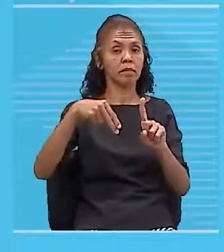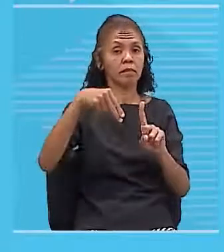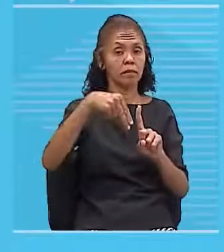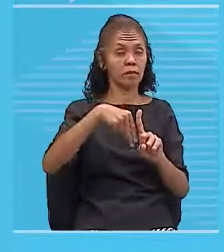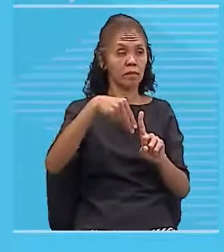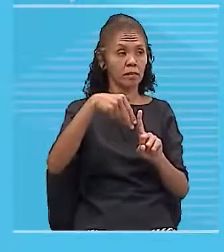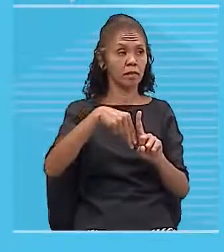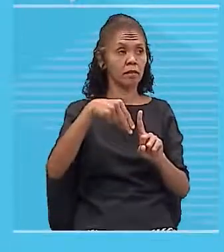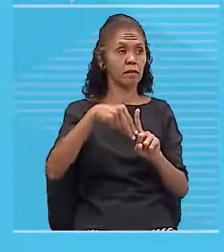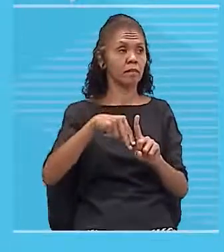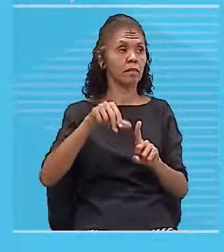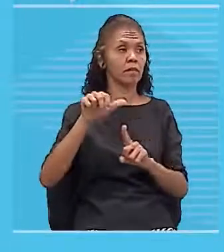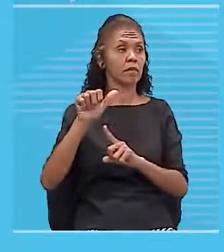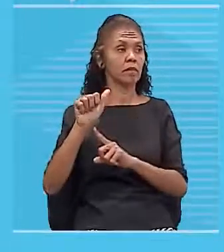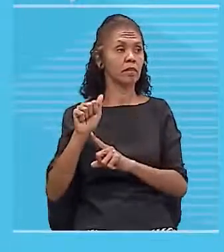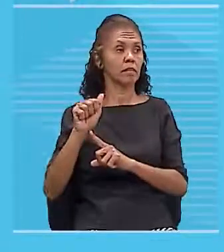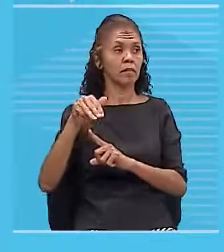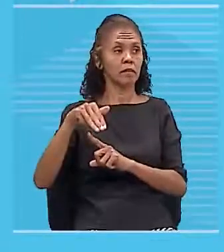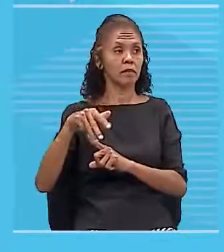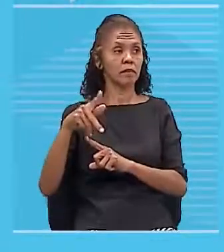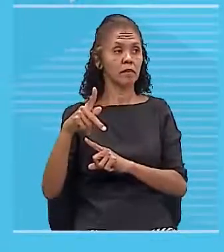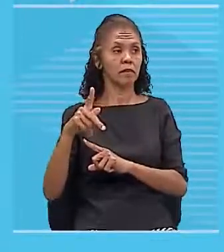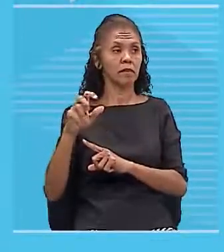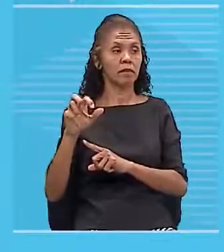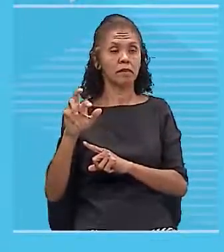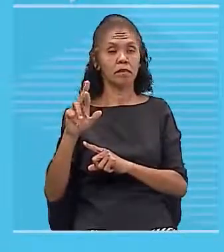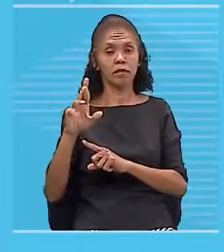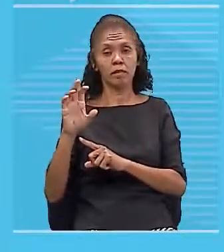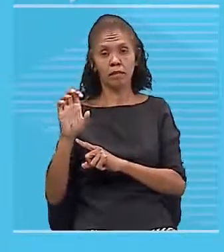representada pela letra A maiúscula.